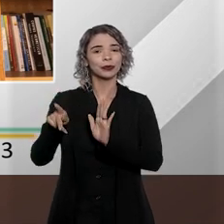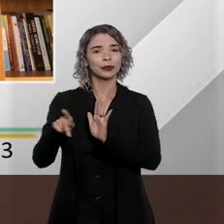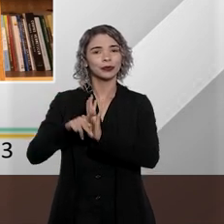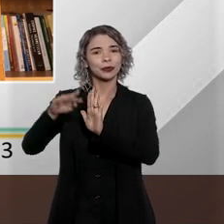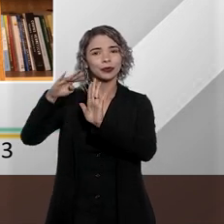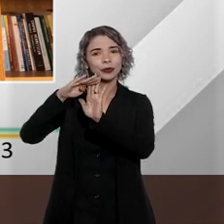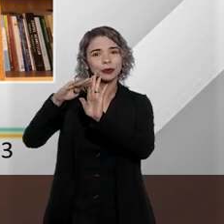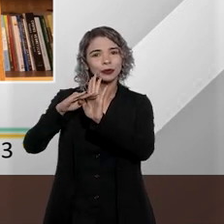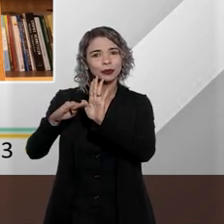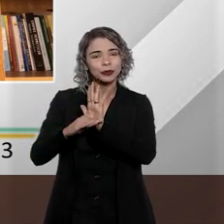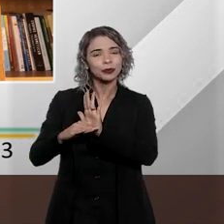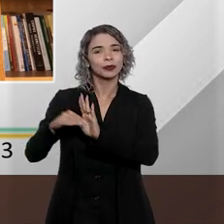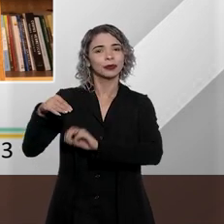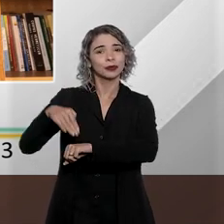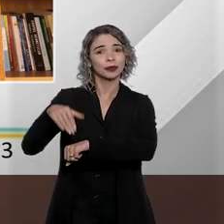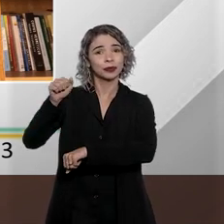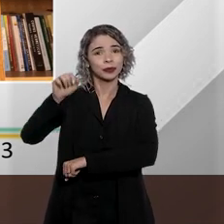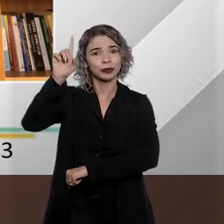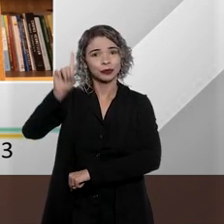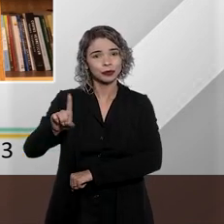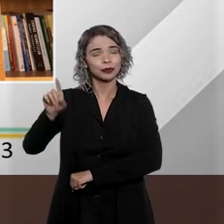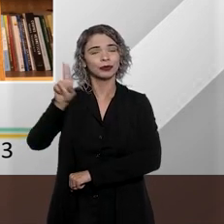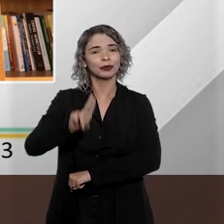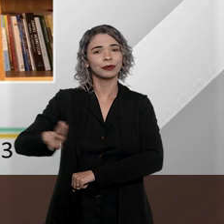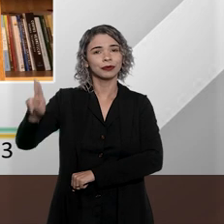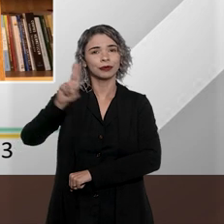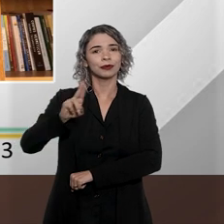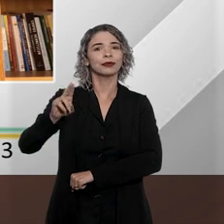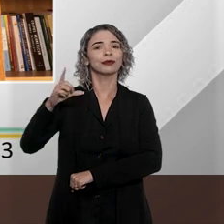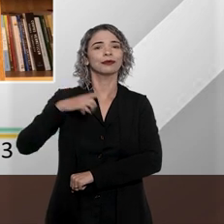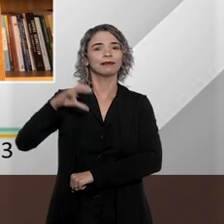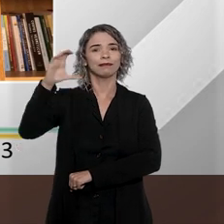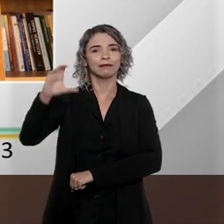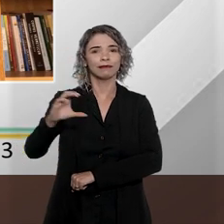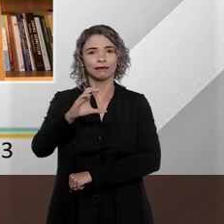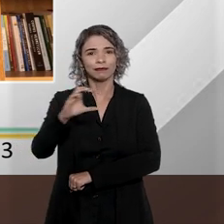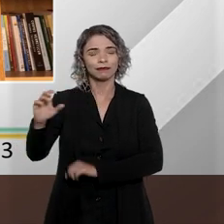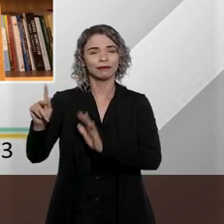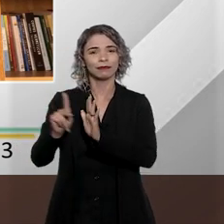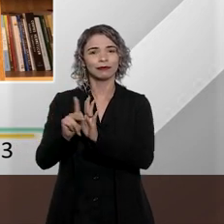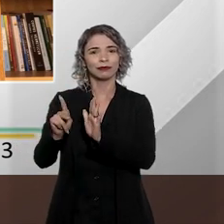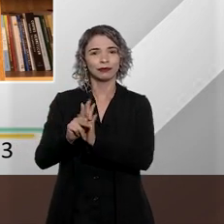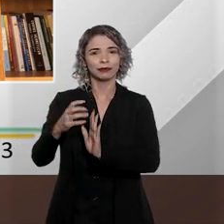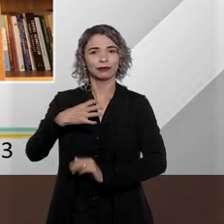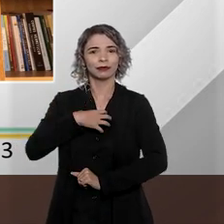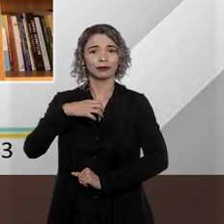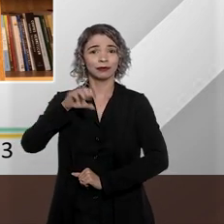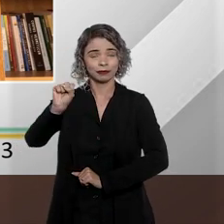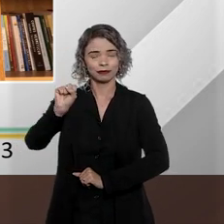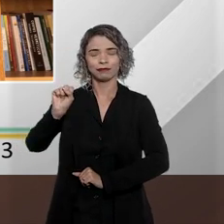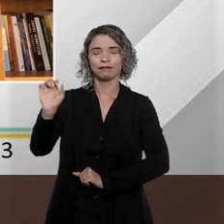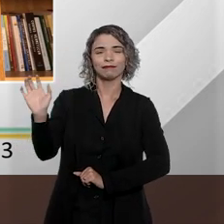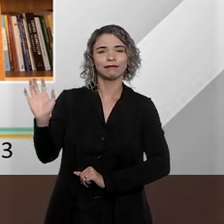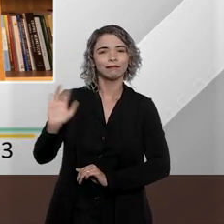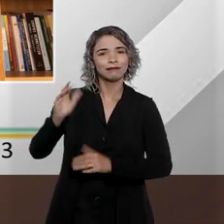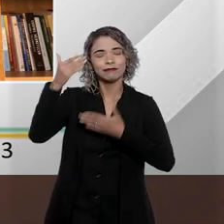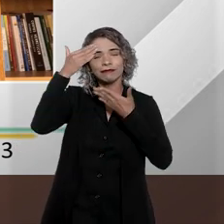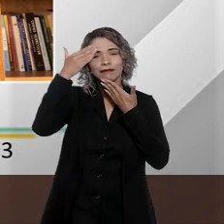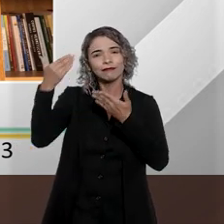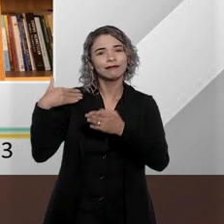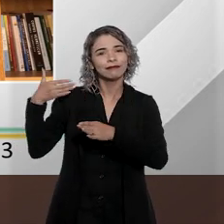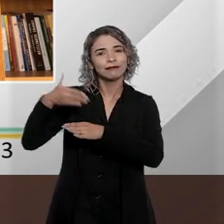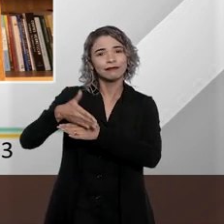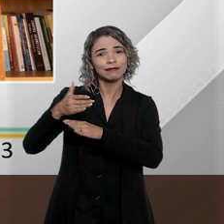Programa de Mestrado em Direito da Universidade Católica de Salvador. Doutor Fábio, muito obrigada pela